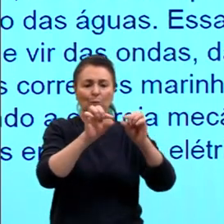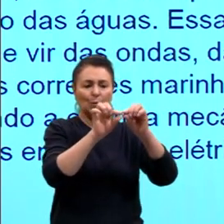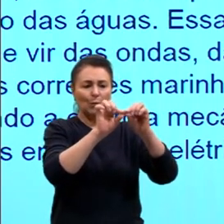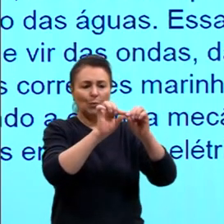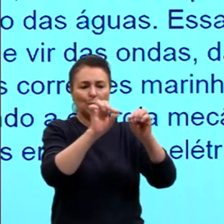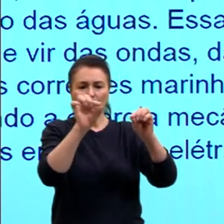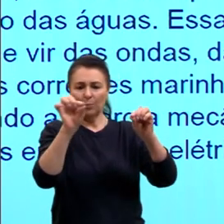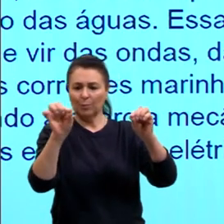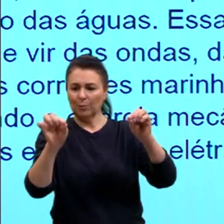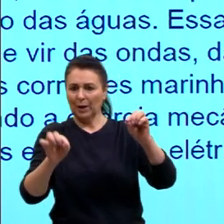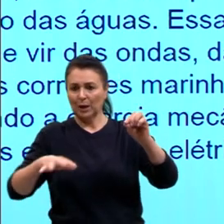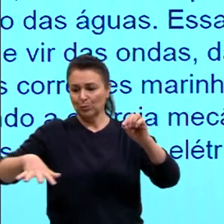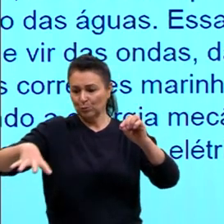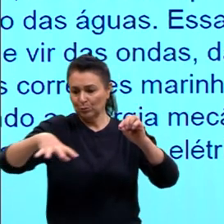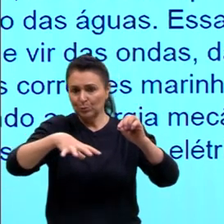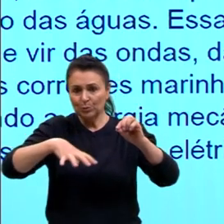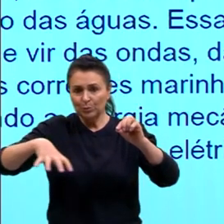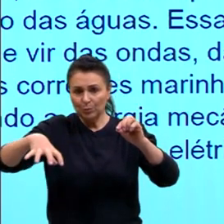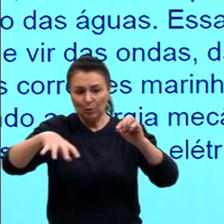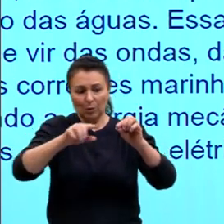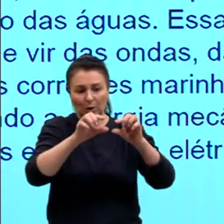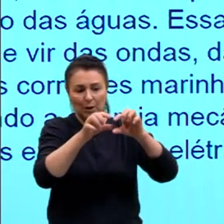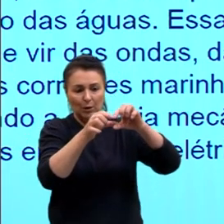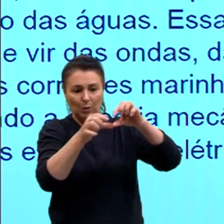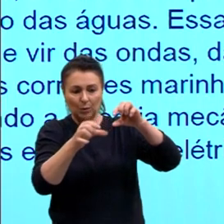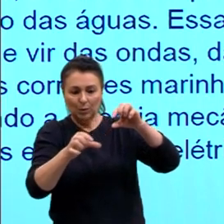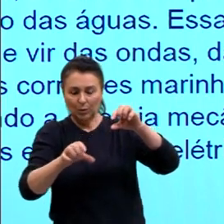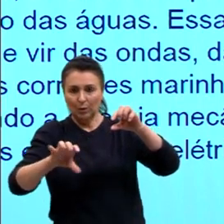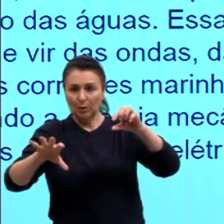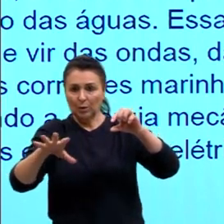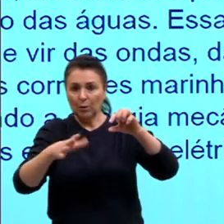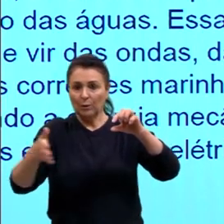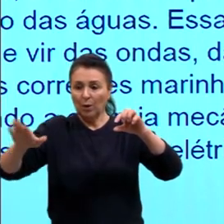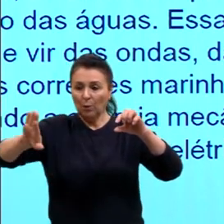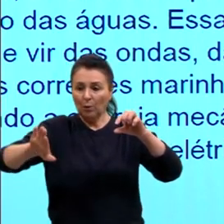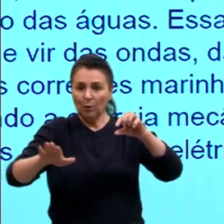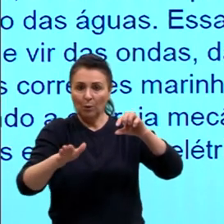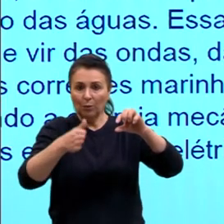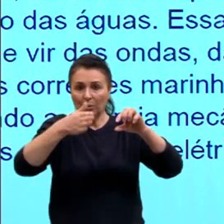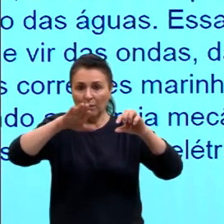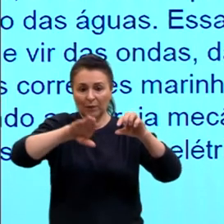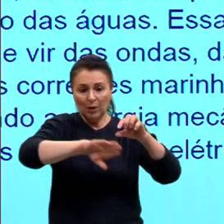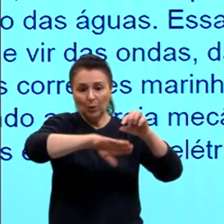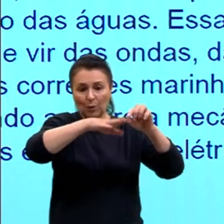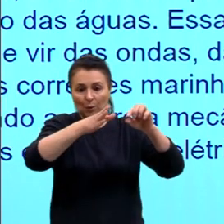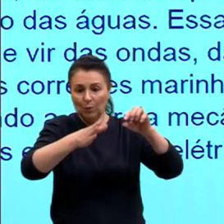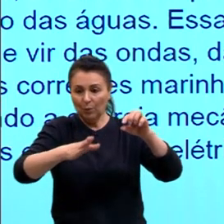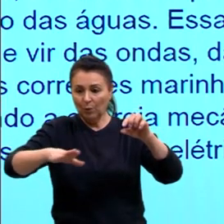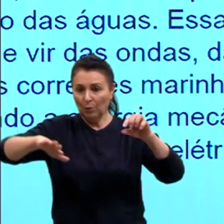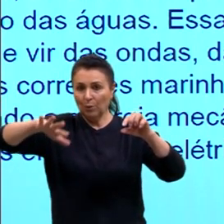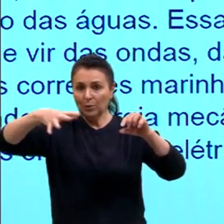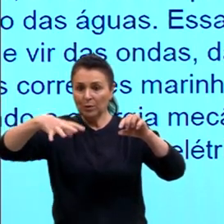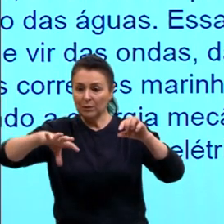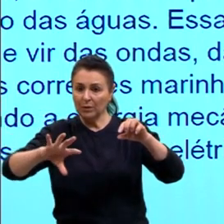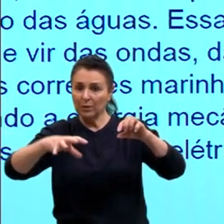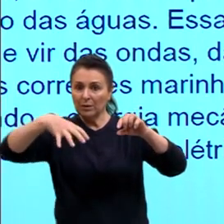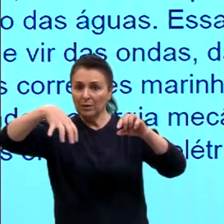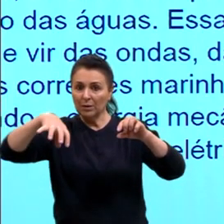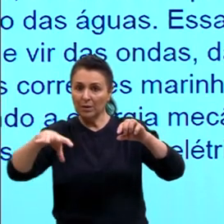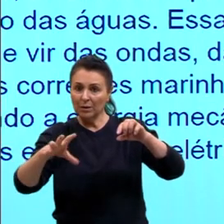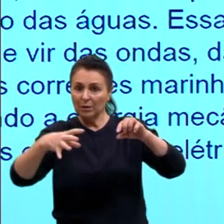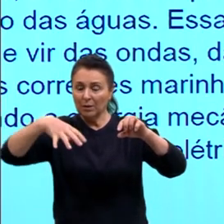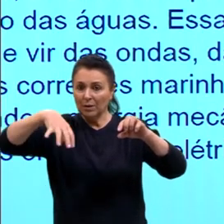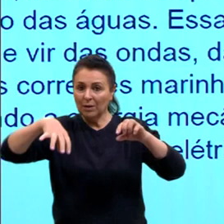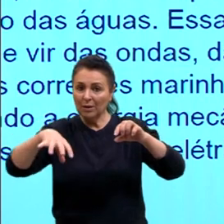quando vem a onda, ele, ele levanta, né, ele fica, né, boiando, né, subindo e descendo, e quando ele faz isso, ele toca um,